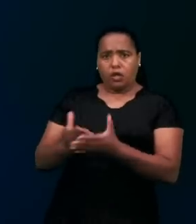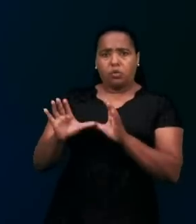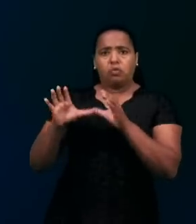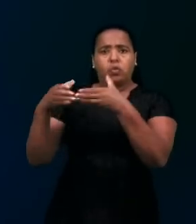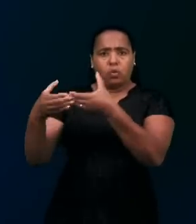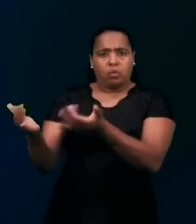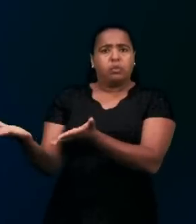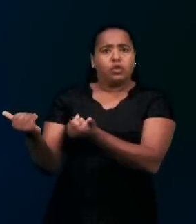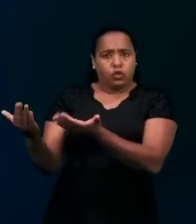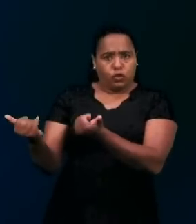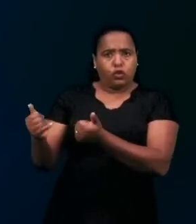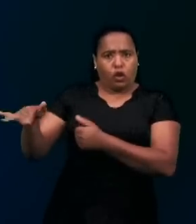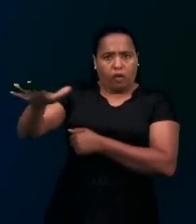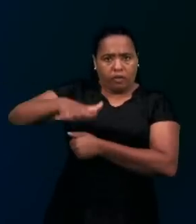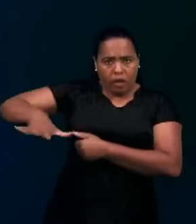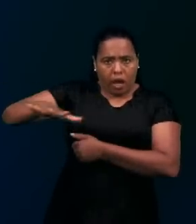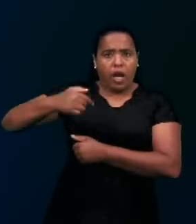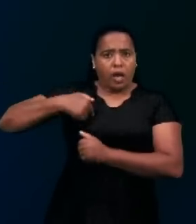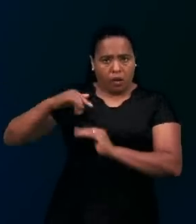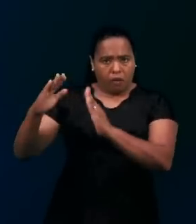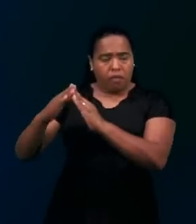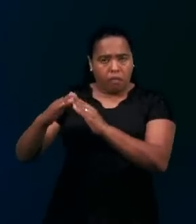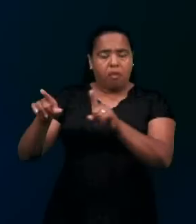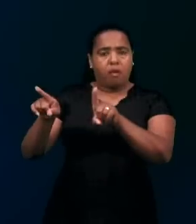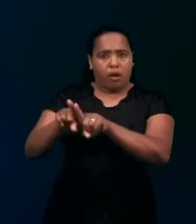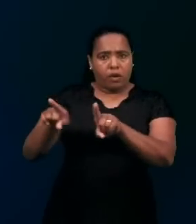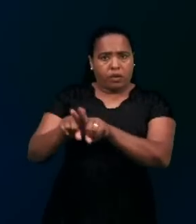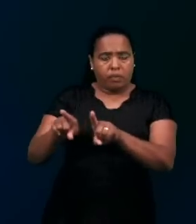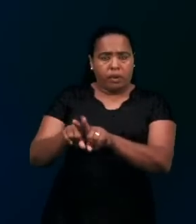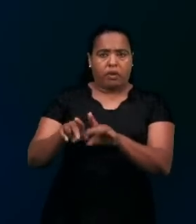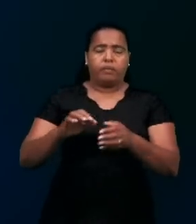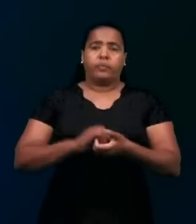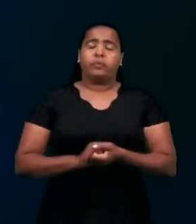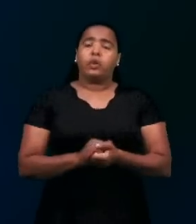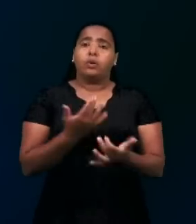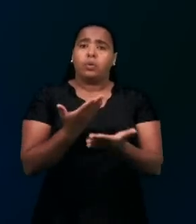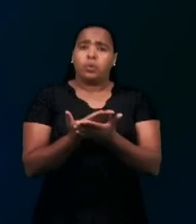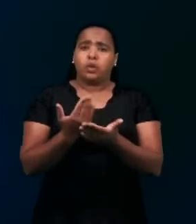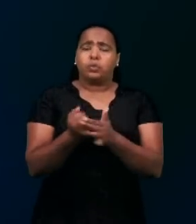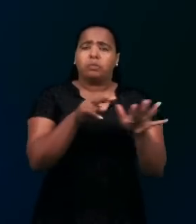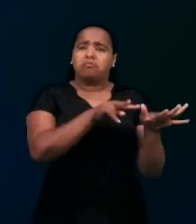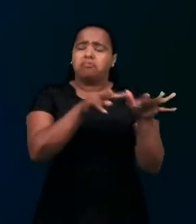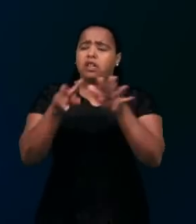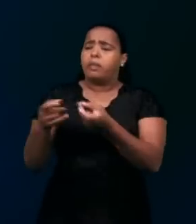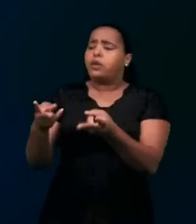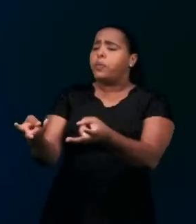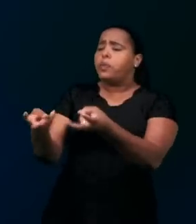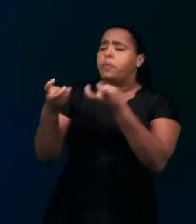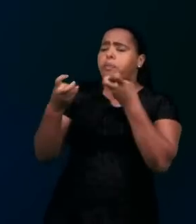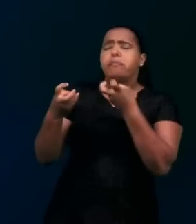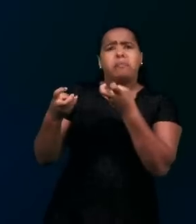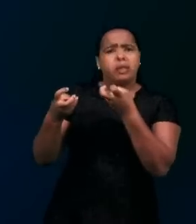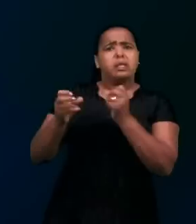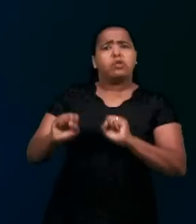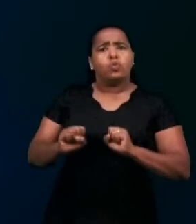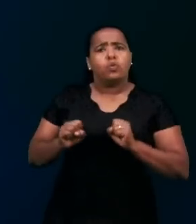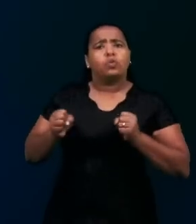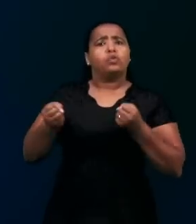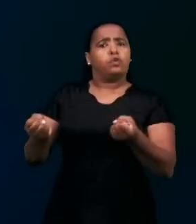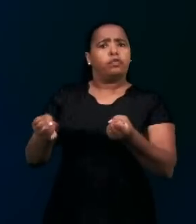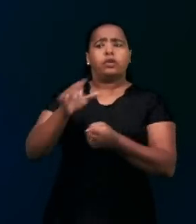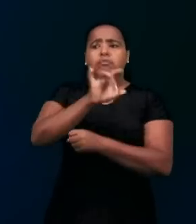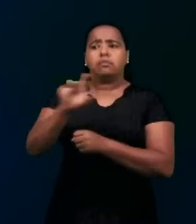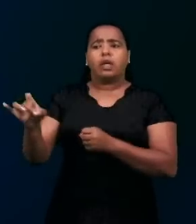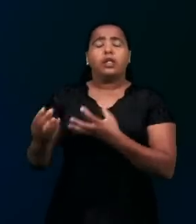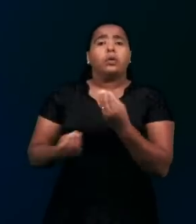da minha região, pois nas nossas reuniões semanais vejo a dedicação de cada um no estudo da Palavra, e o que o Senhor tem